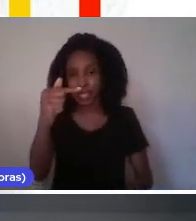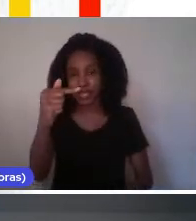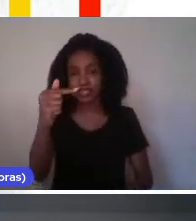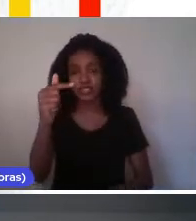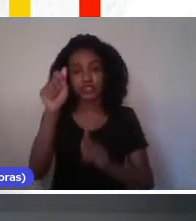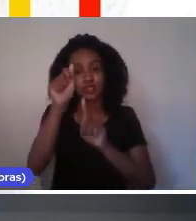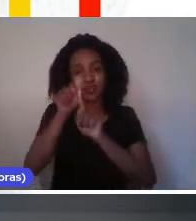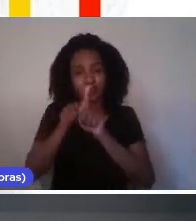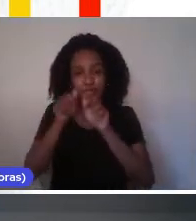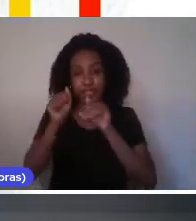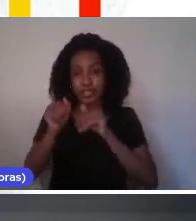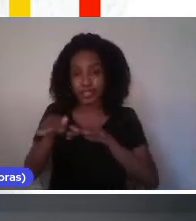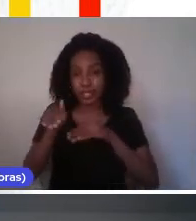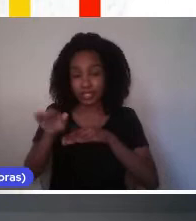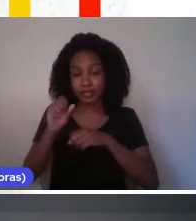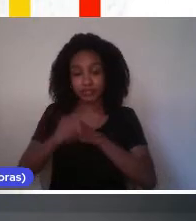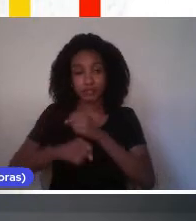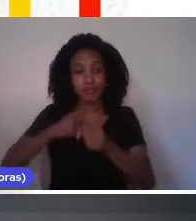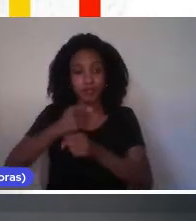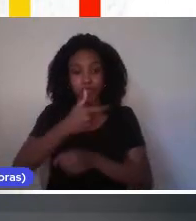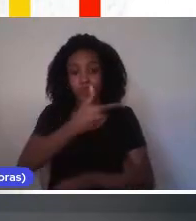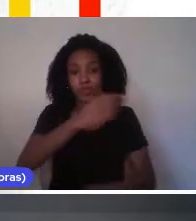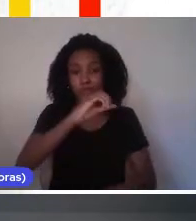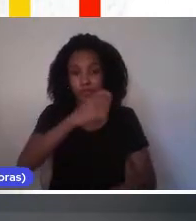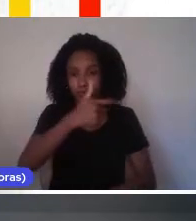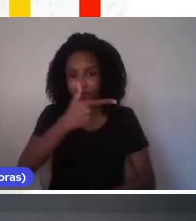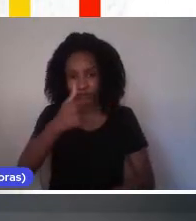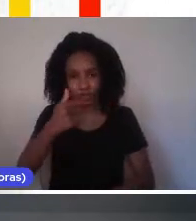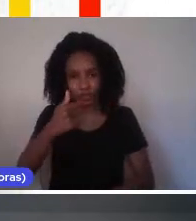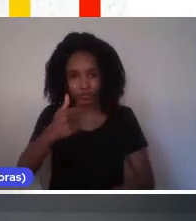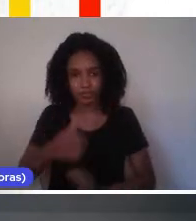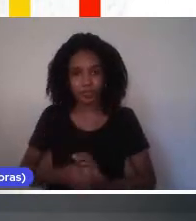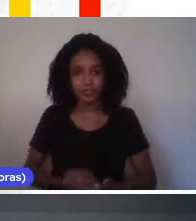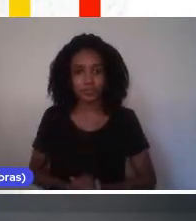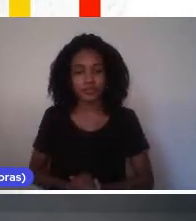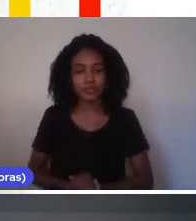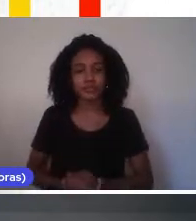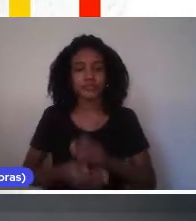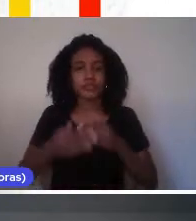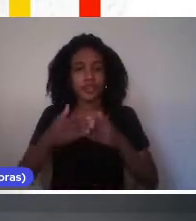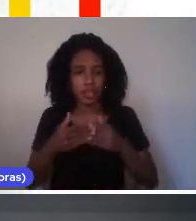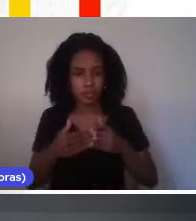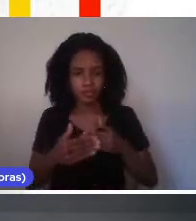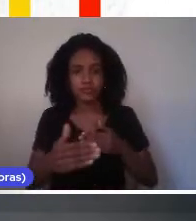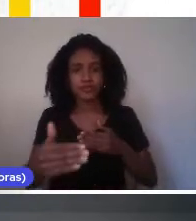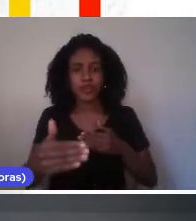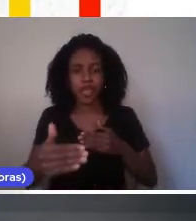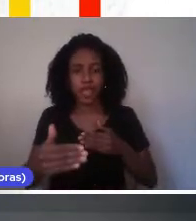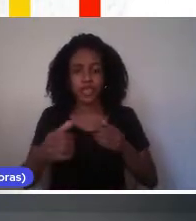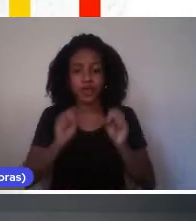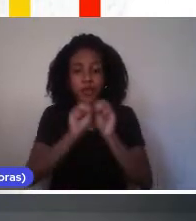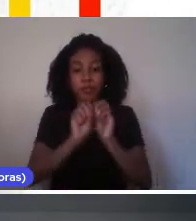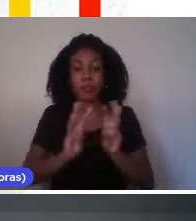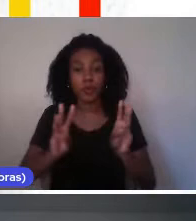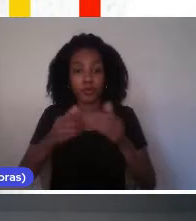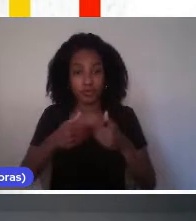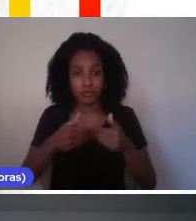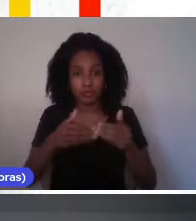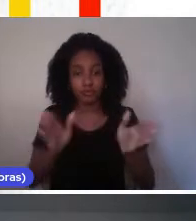nove de 2021. A partir do seu lançamento, nesse dia,